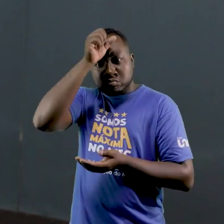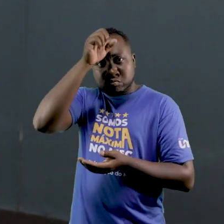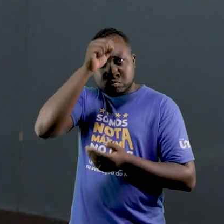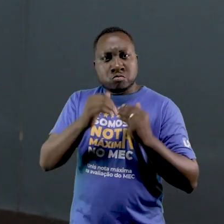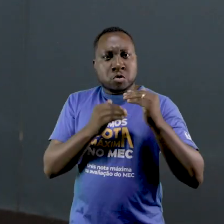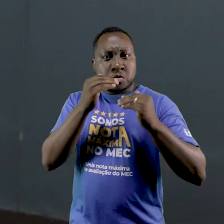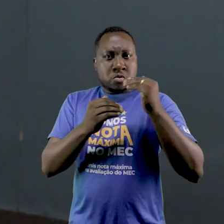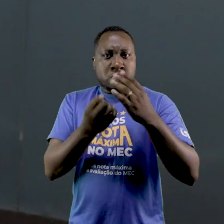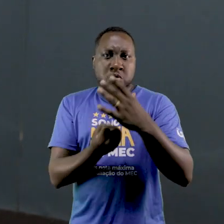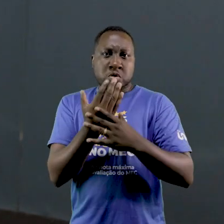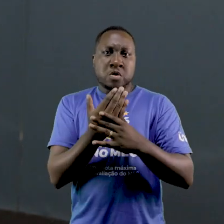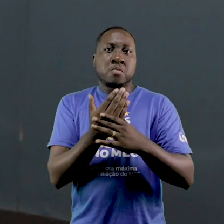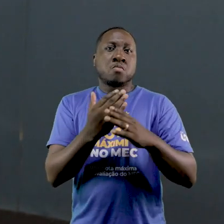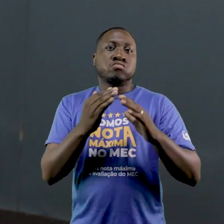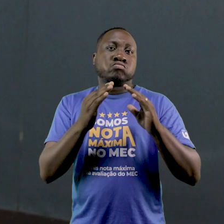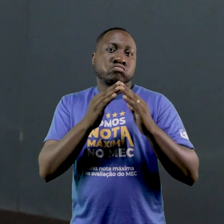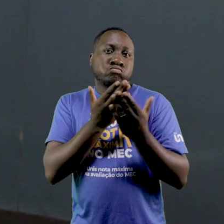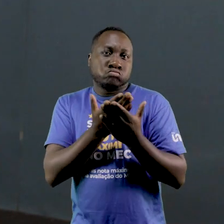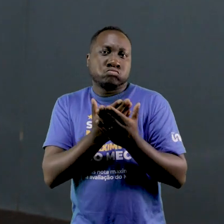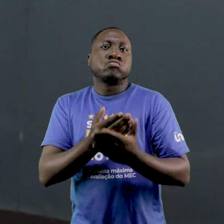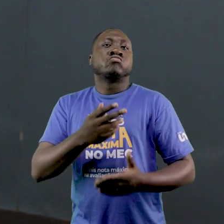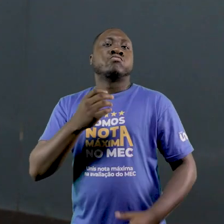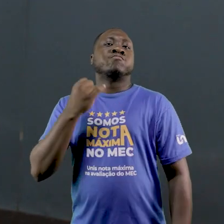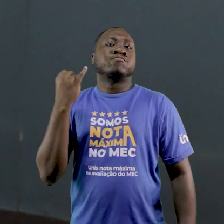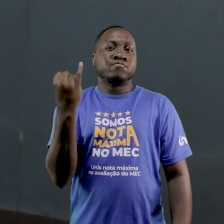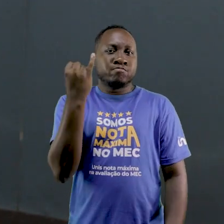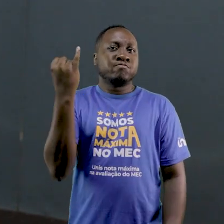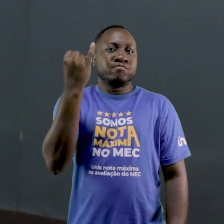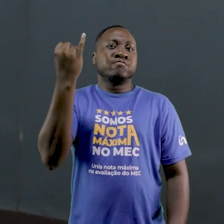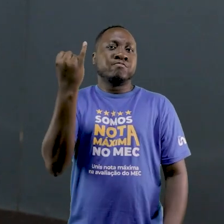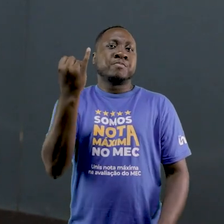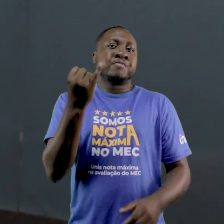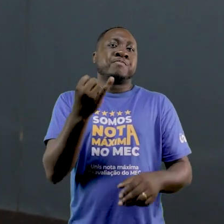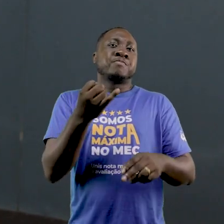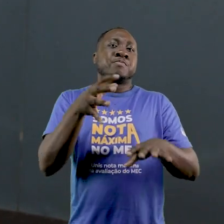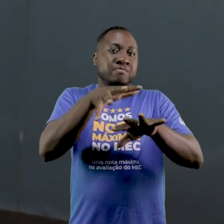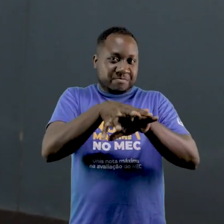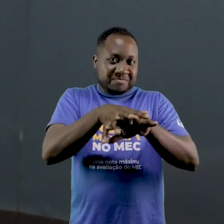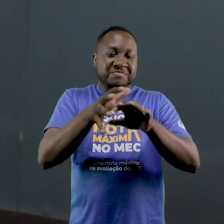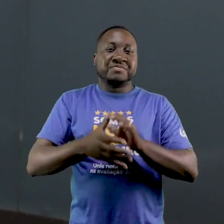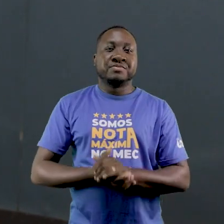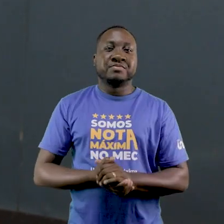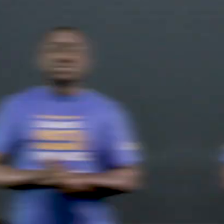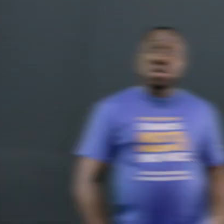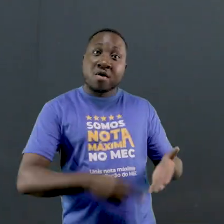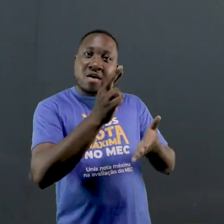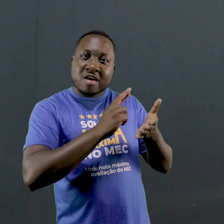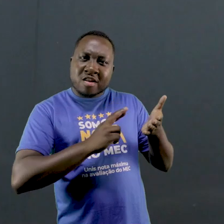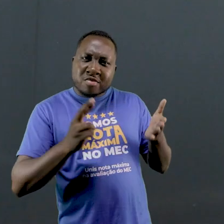empenhados em ouvir, aprender e evoluir para criar uma instituição verdadeiramente inclusiva.